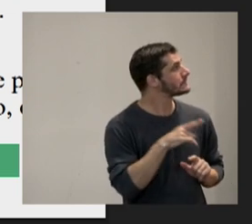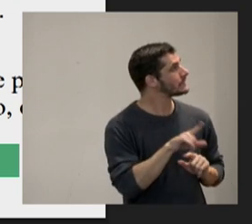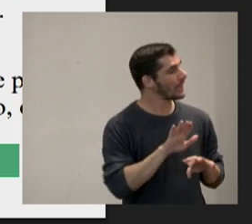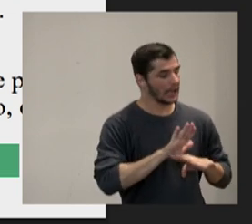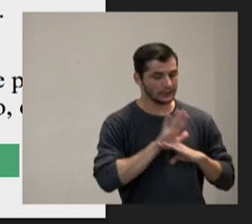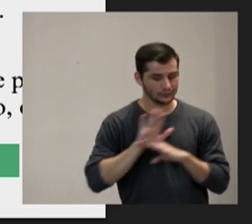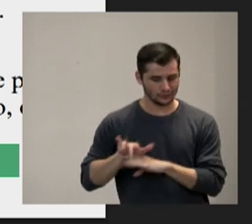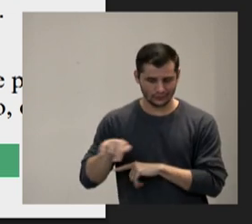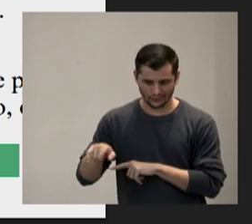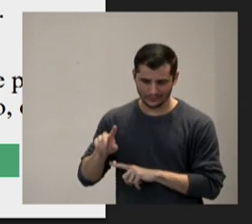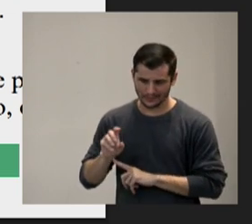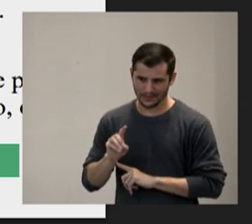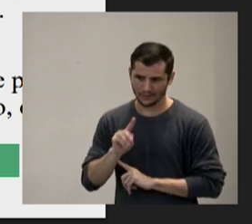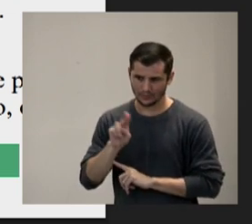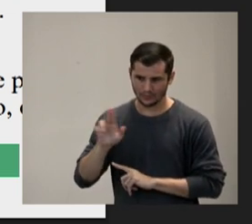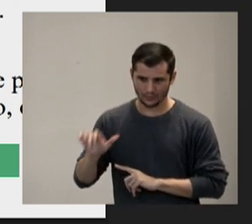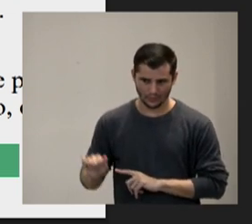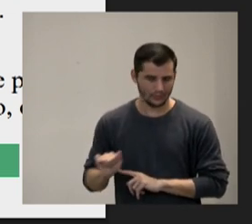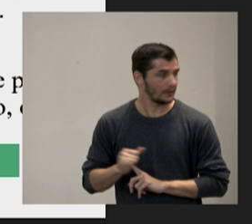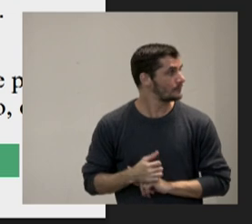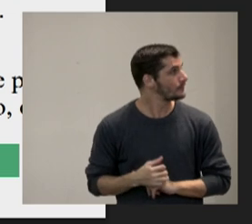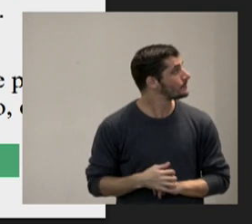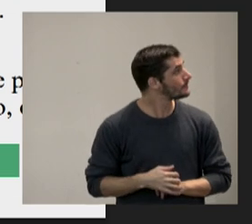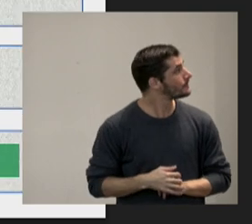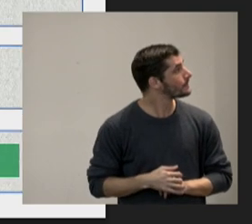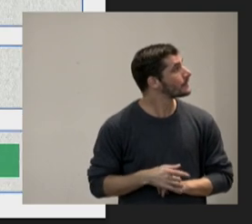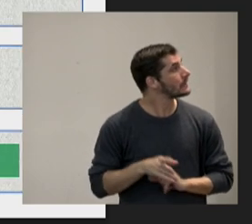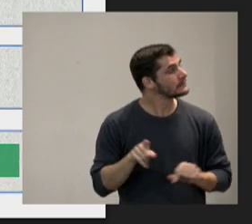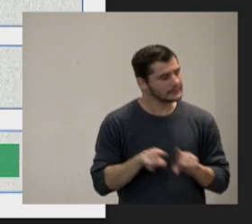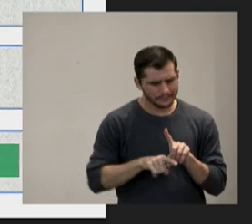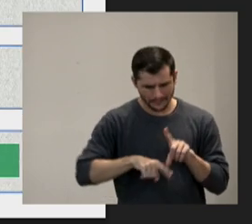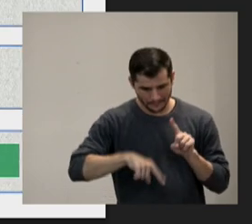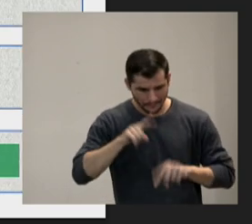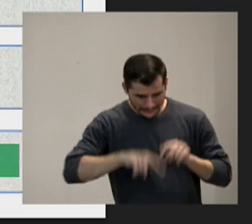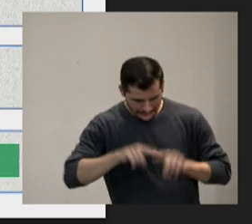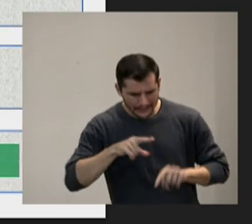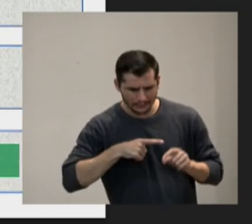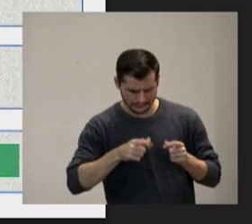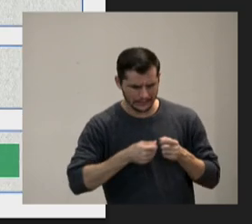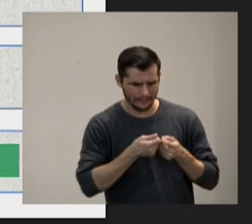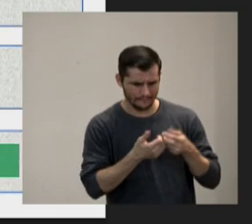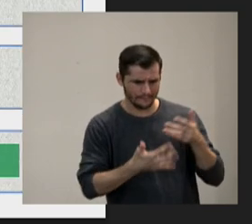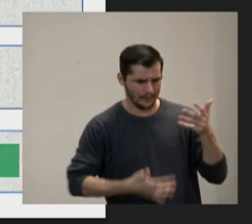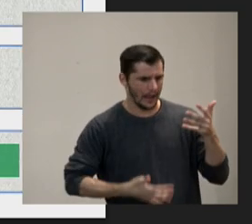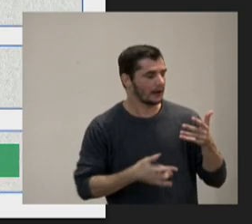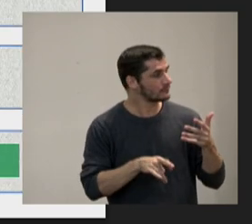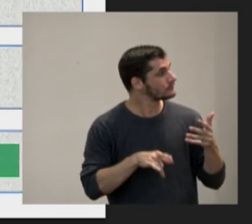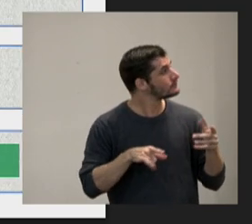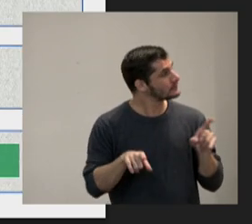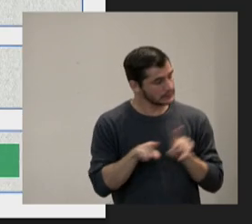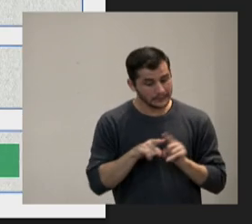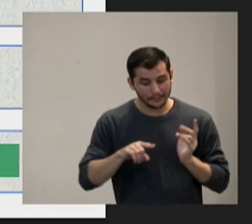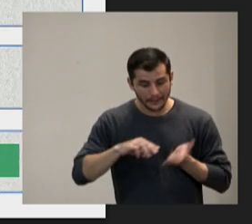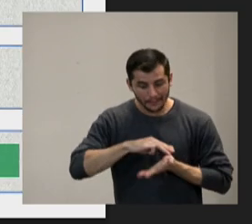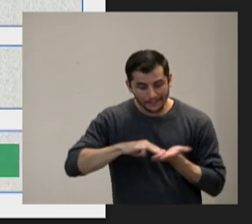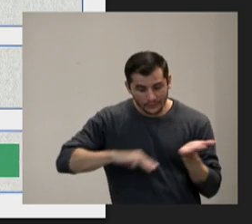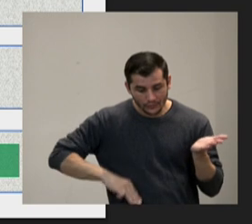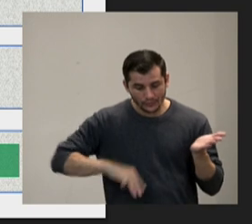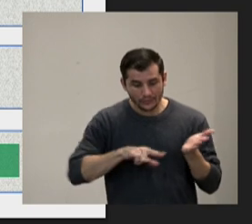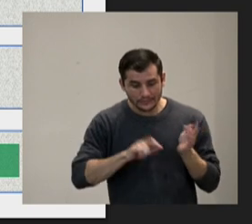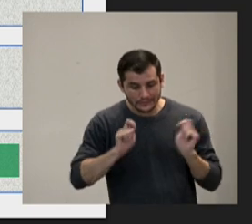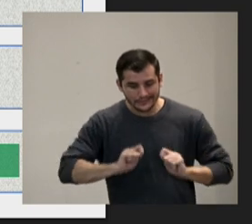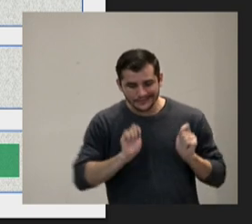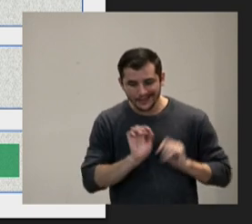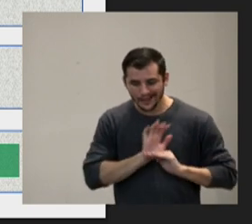quantidade de material e metodologias como digo metodologias que nos ajudam dentro